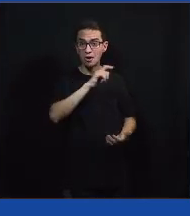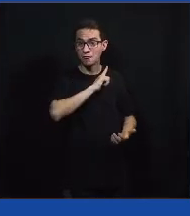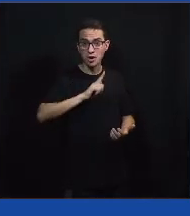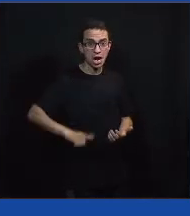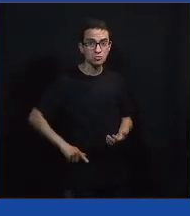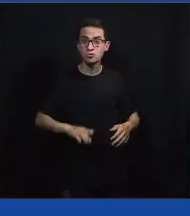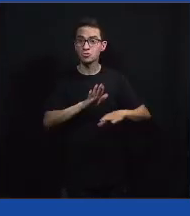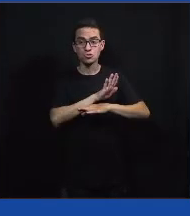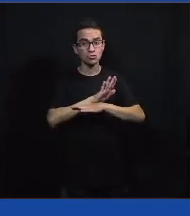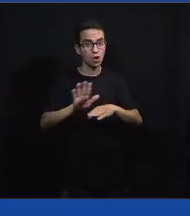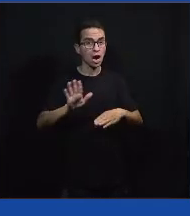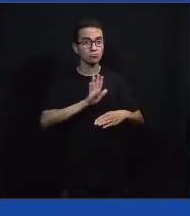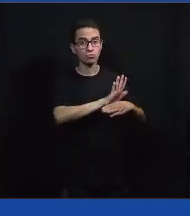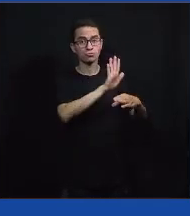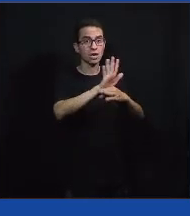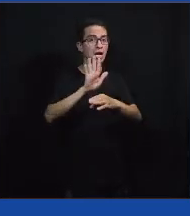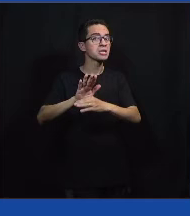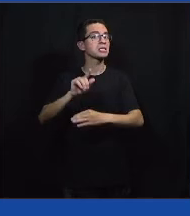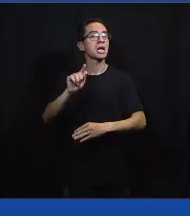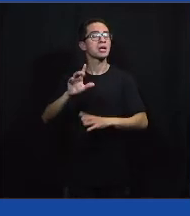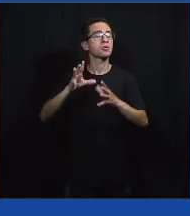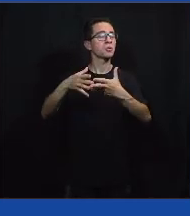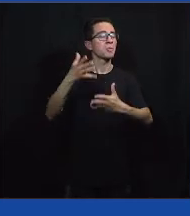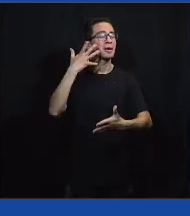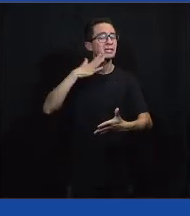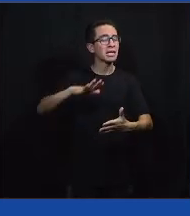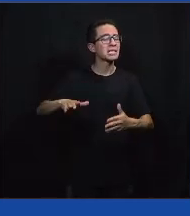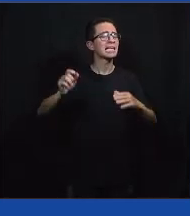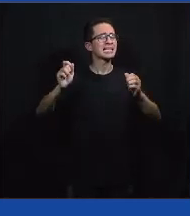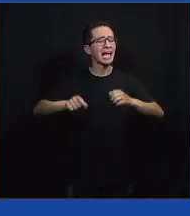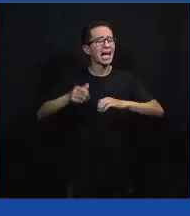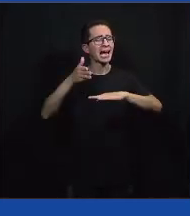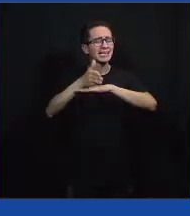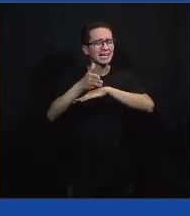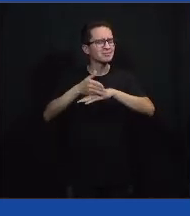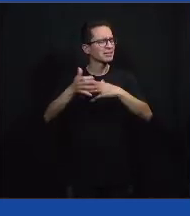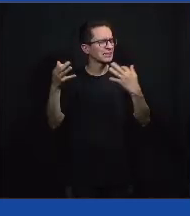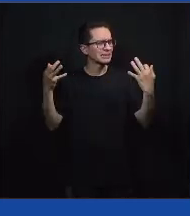em ajudar as crianças, sabe? A conseguir esse acesso na internet.